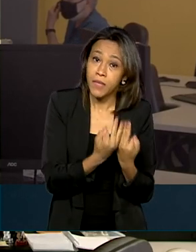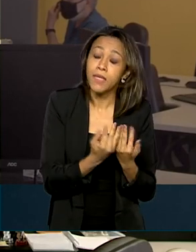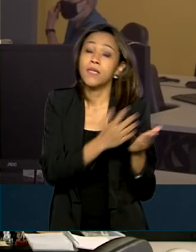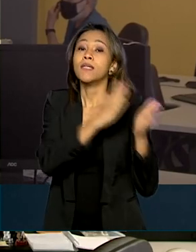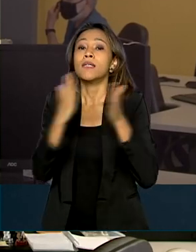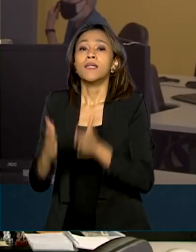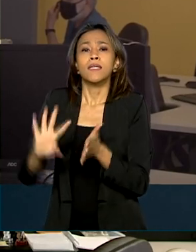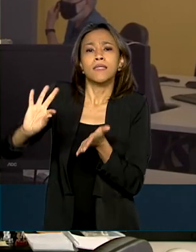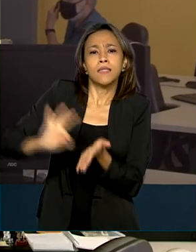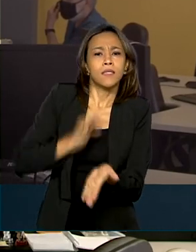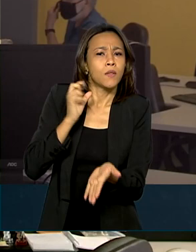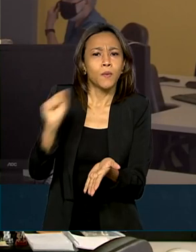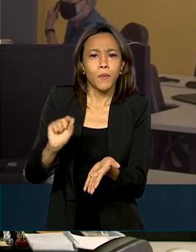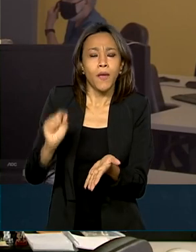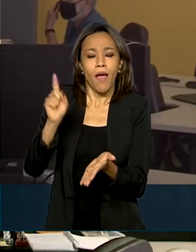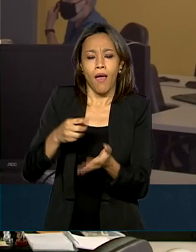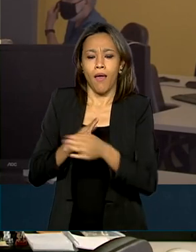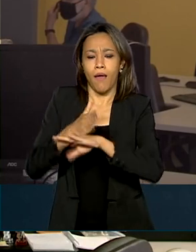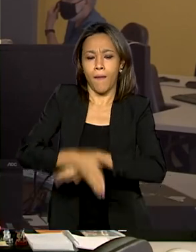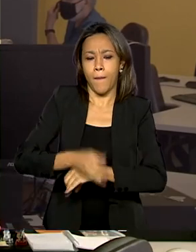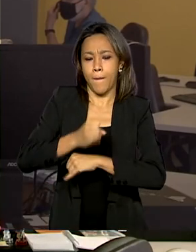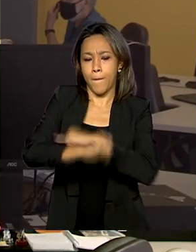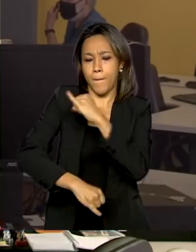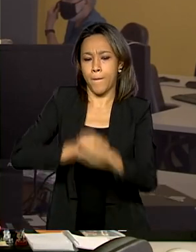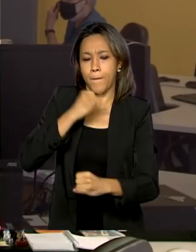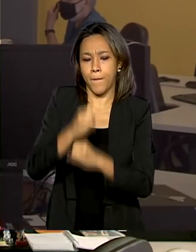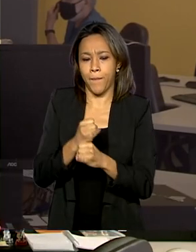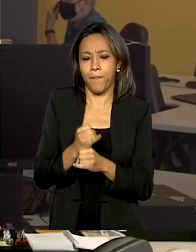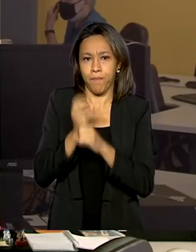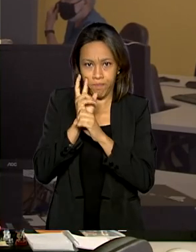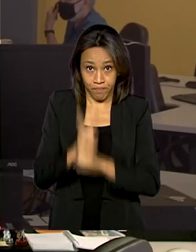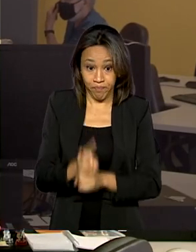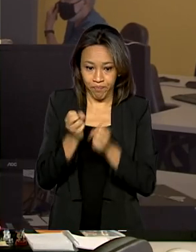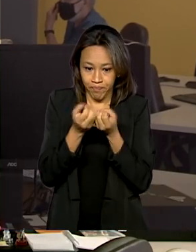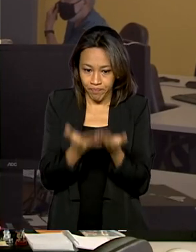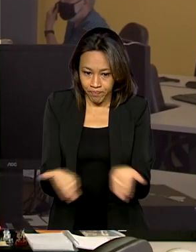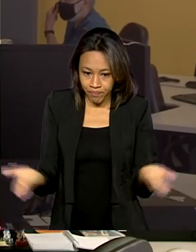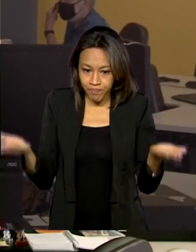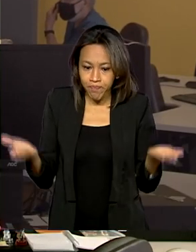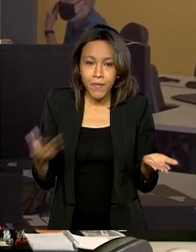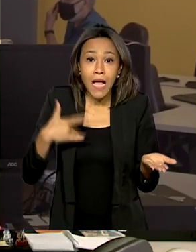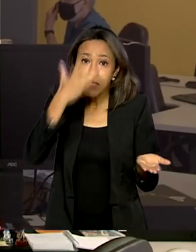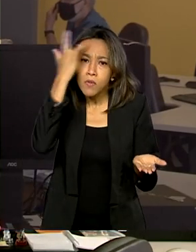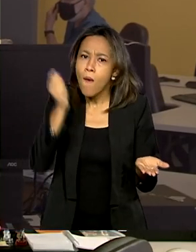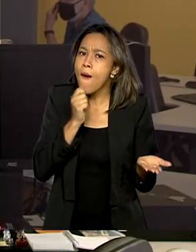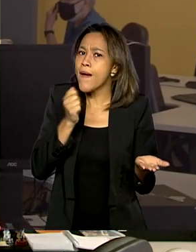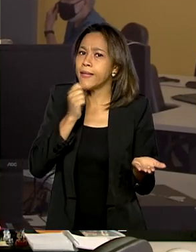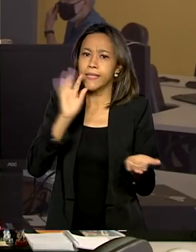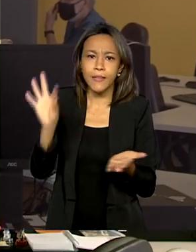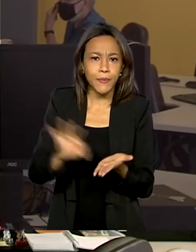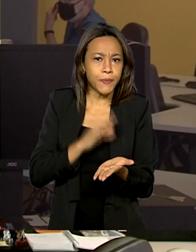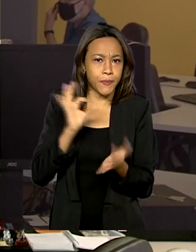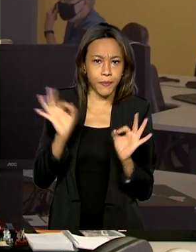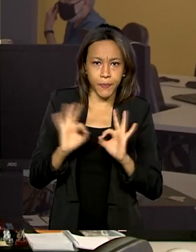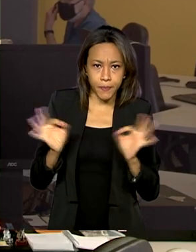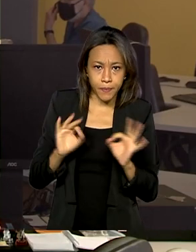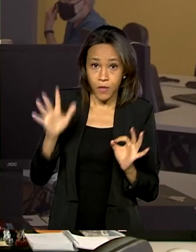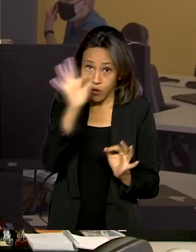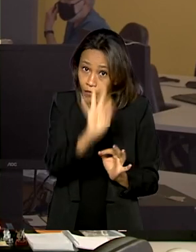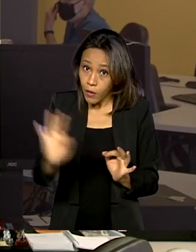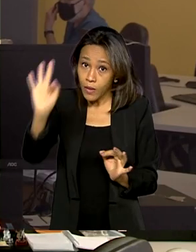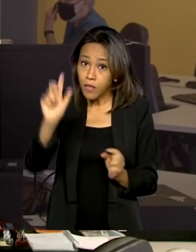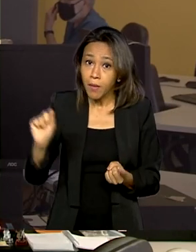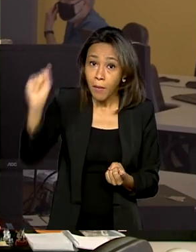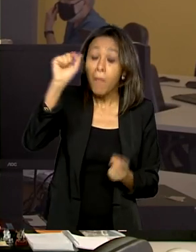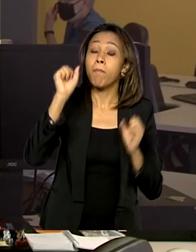realizadas exclusivamente pela página do FIES na internet. Os candidatos não matriculados em uma instituição de ensino superior podem se